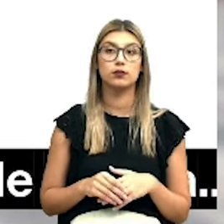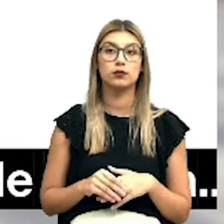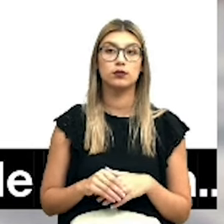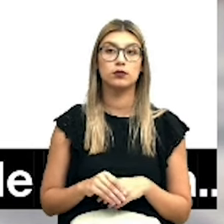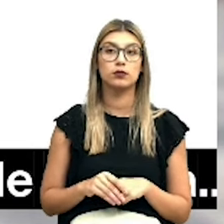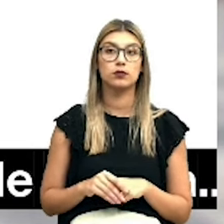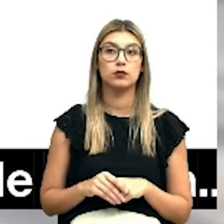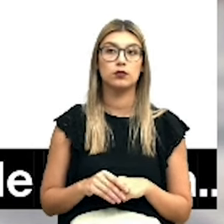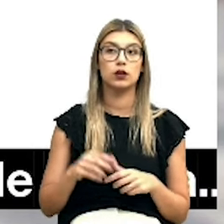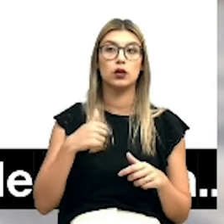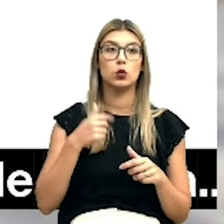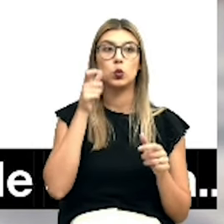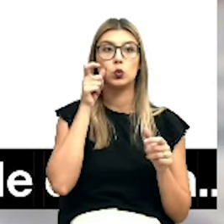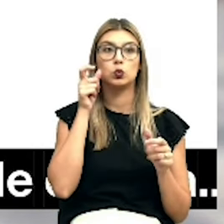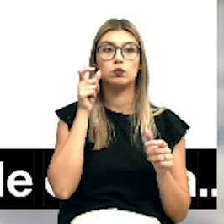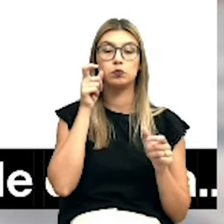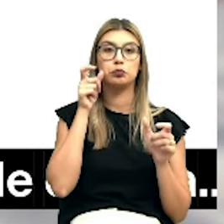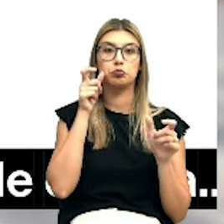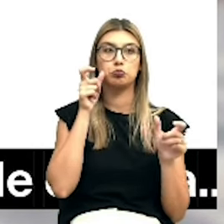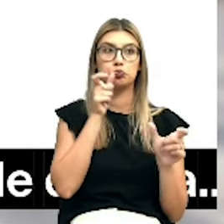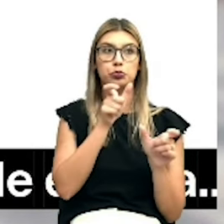Não sei eu que estou a controlar isto, portanto, por favor.